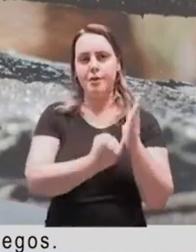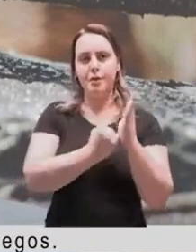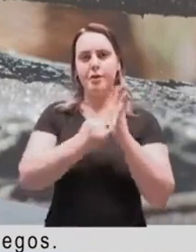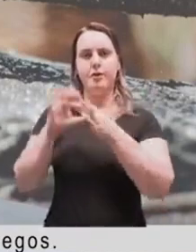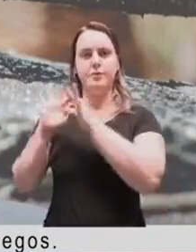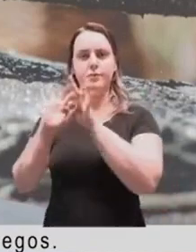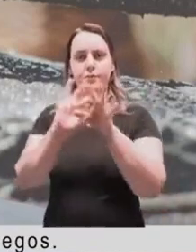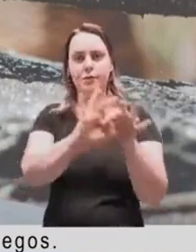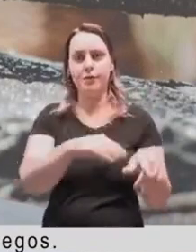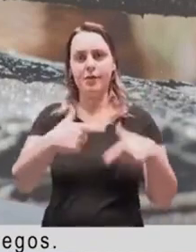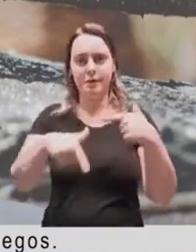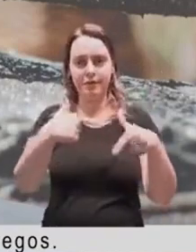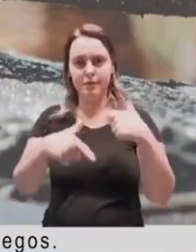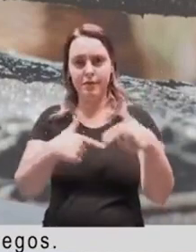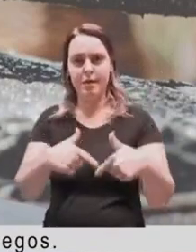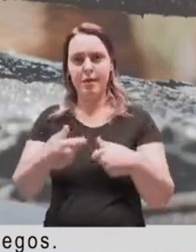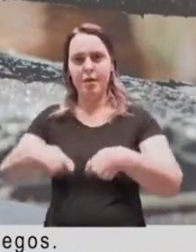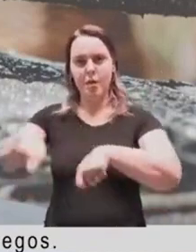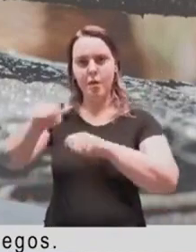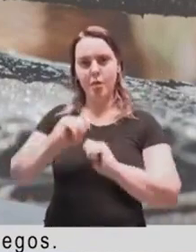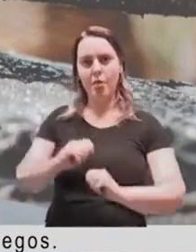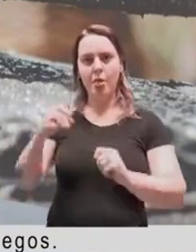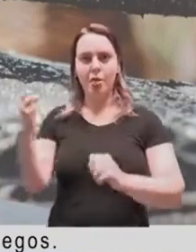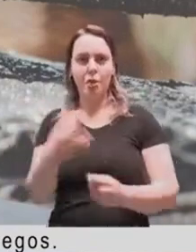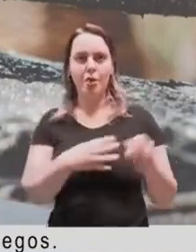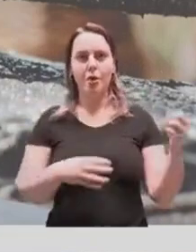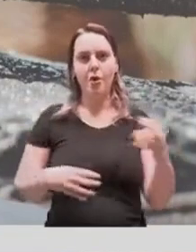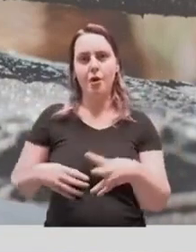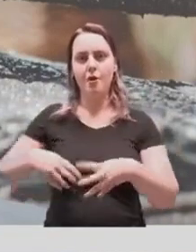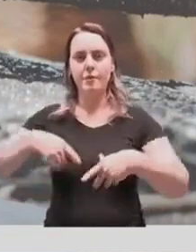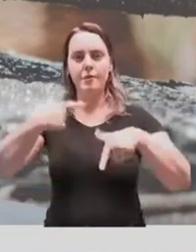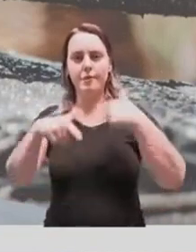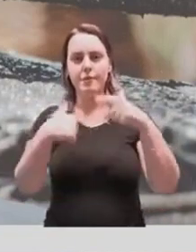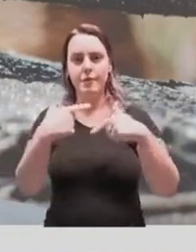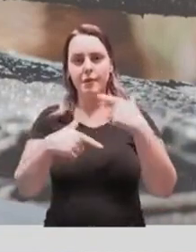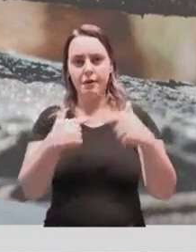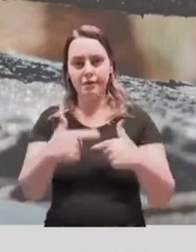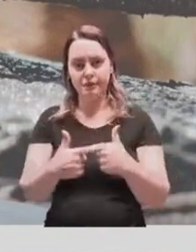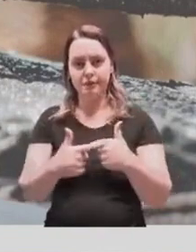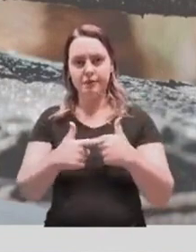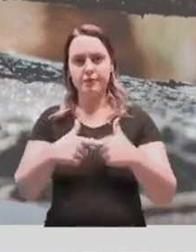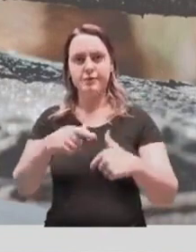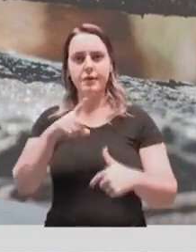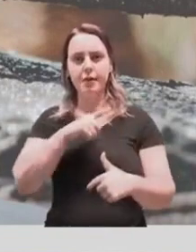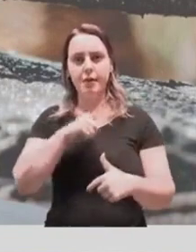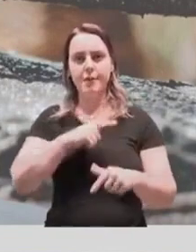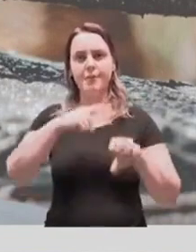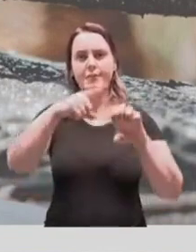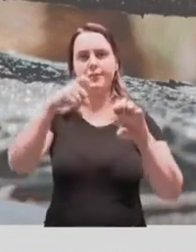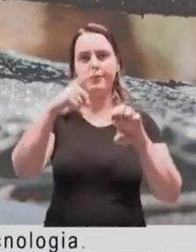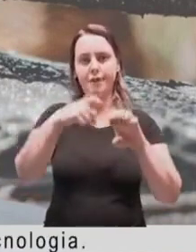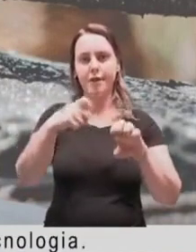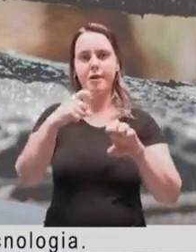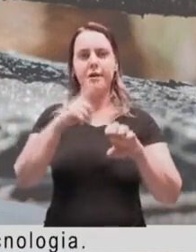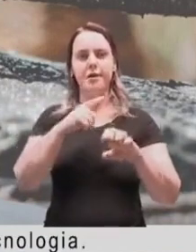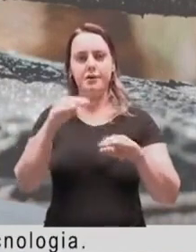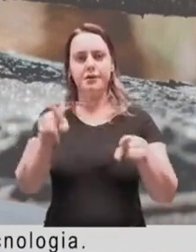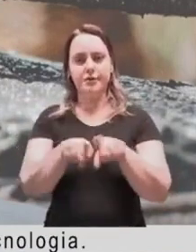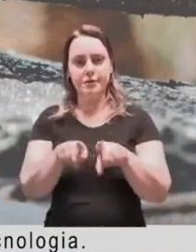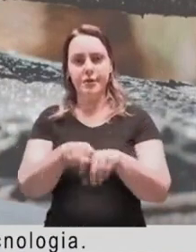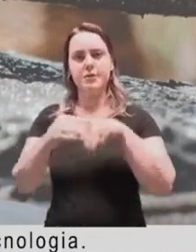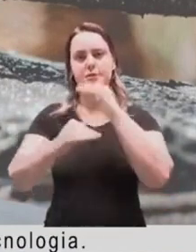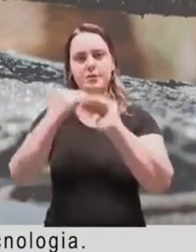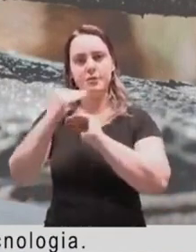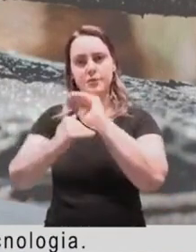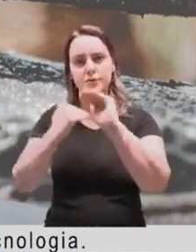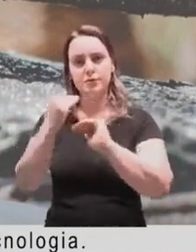impostos na atividade portuária para trazer novos empregos, fomentar o porto indústria e o empreendedorismo. Também